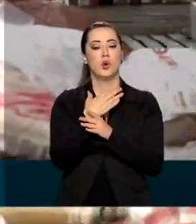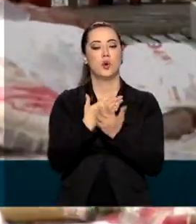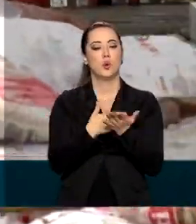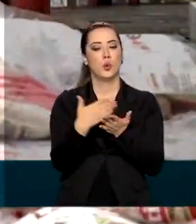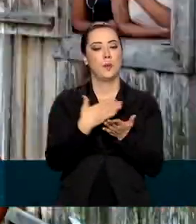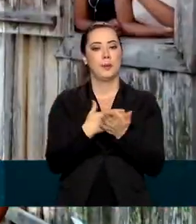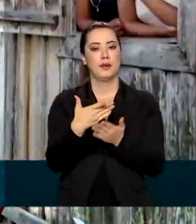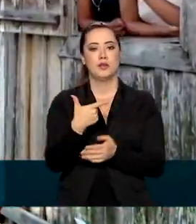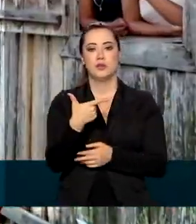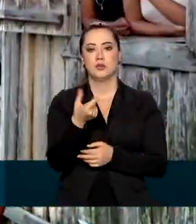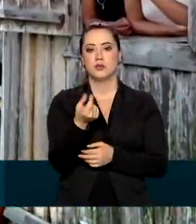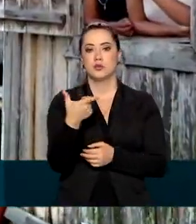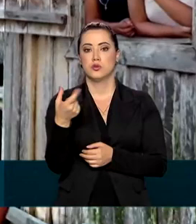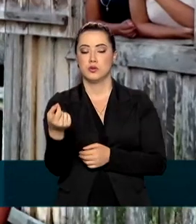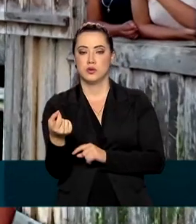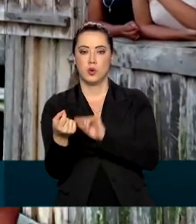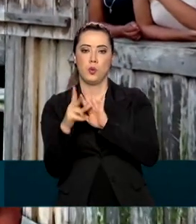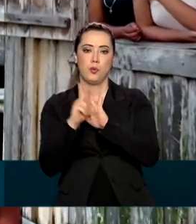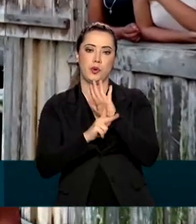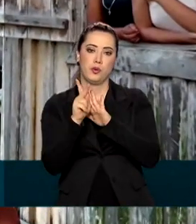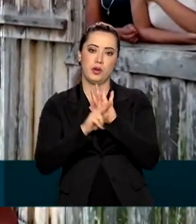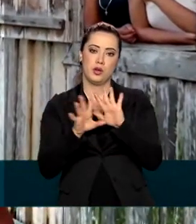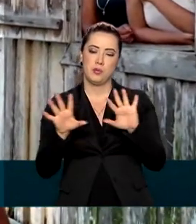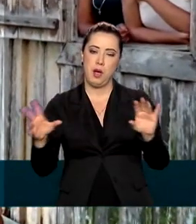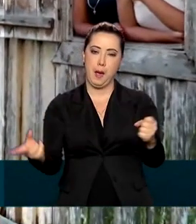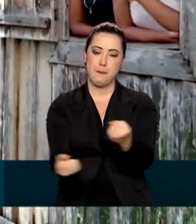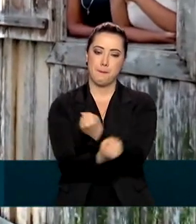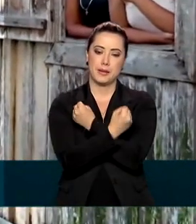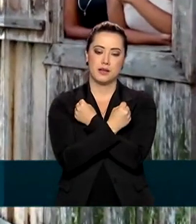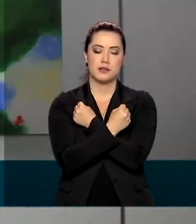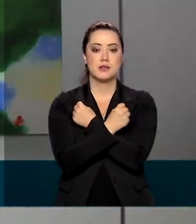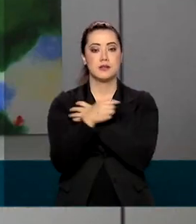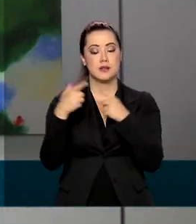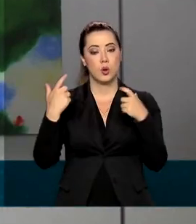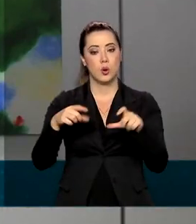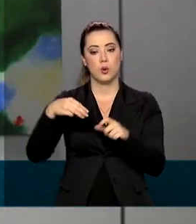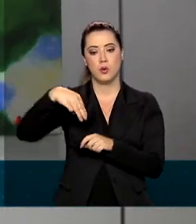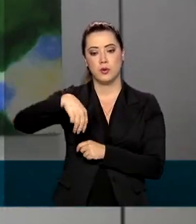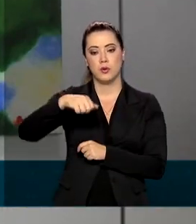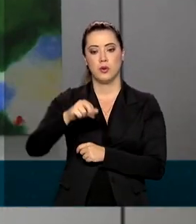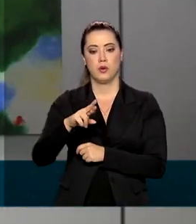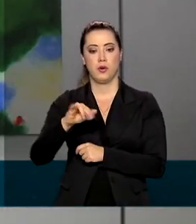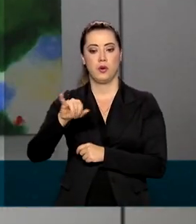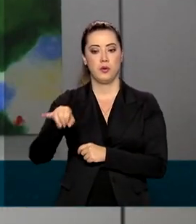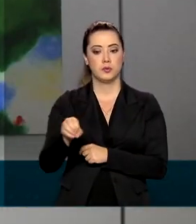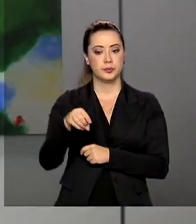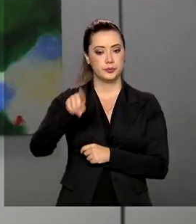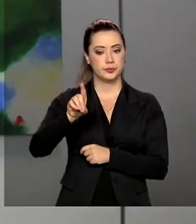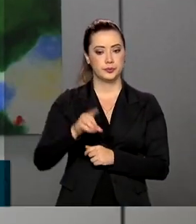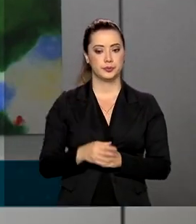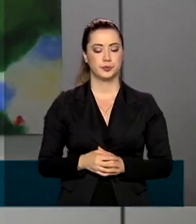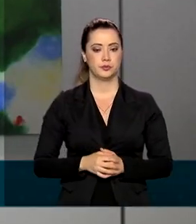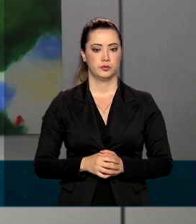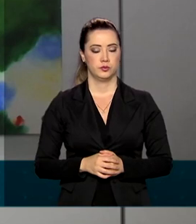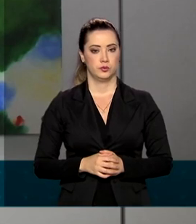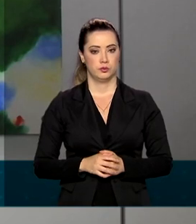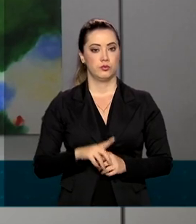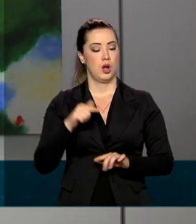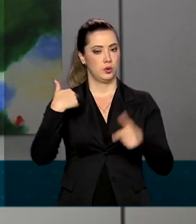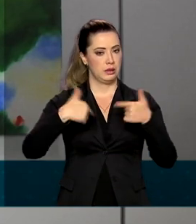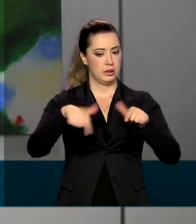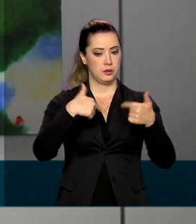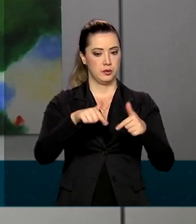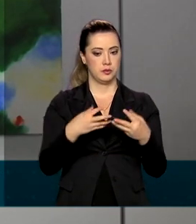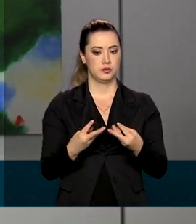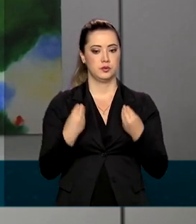começo de 2020 o programa Abrássio Marajó. É um conjunto de ações que estão sendo entregues dentro